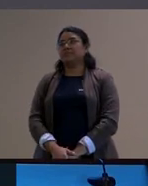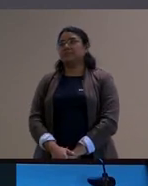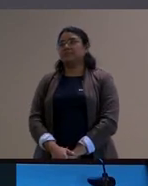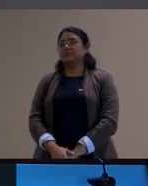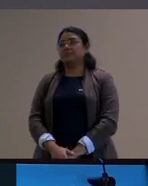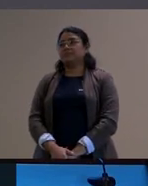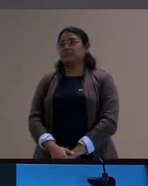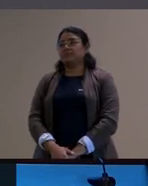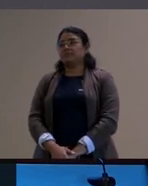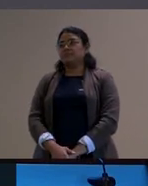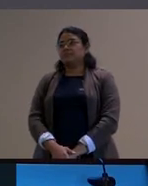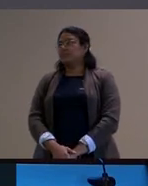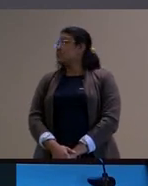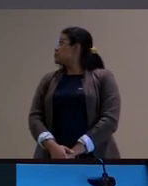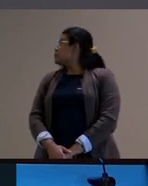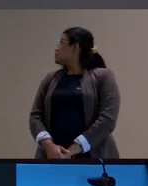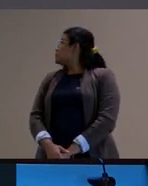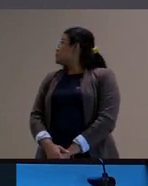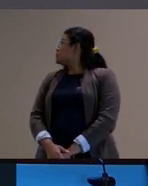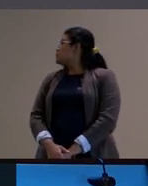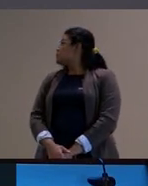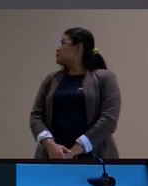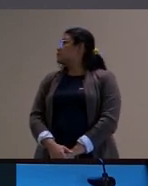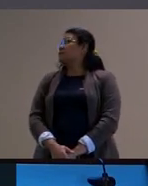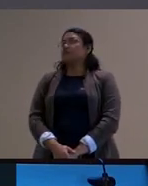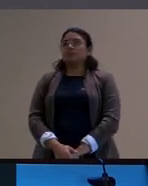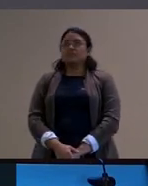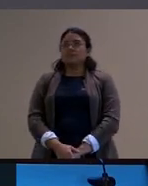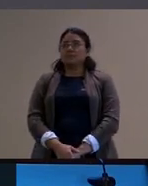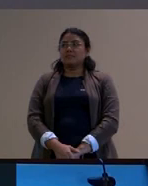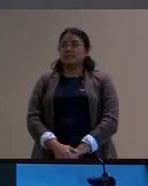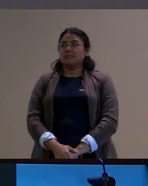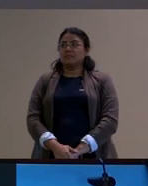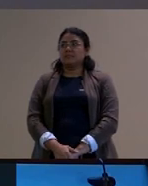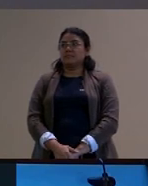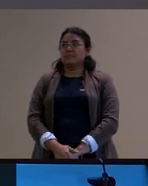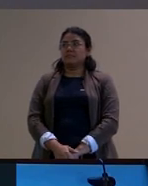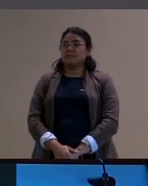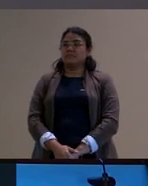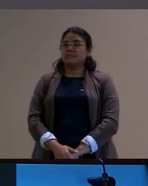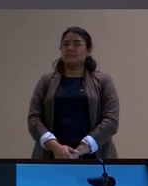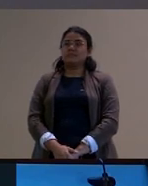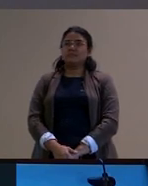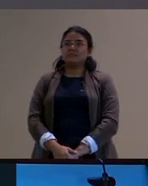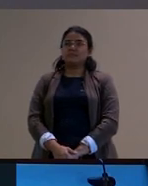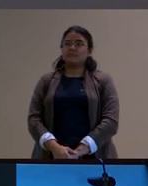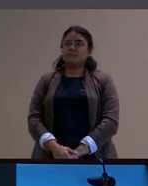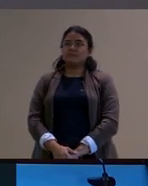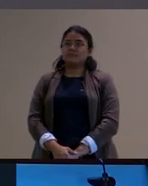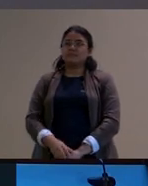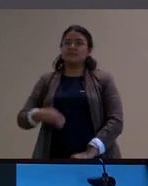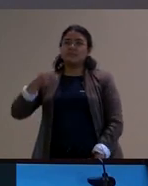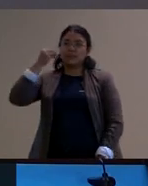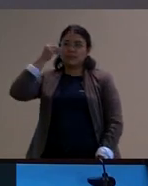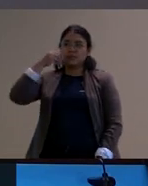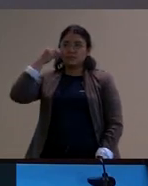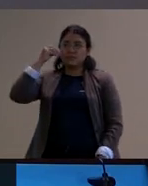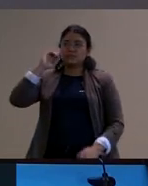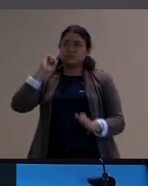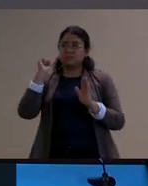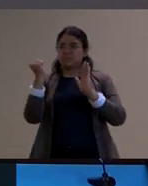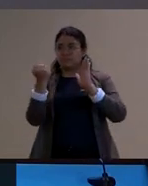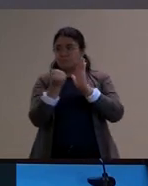e a experiência tem a ver não só com com com essa realização que ele vai demarcar não tem só a ver com